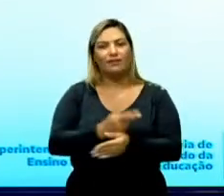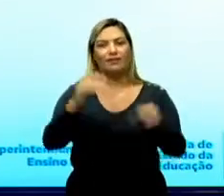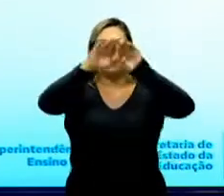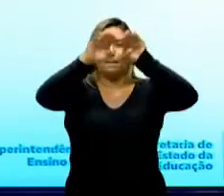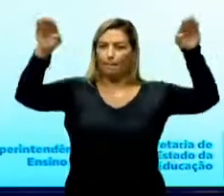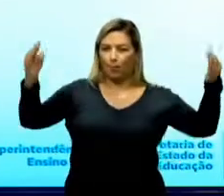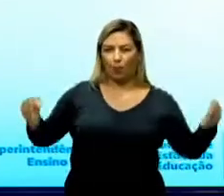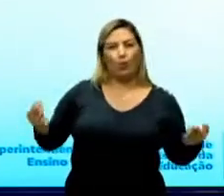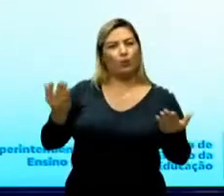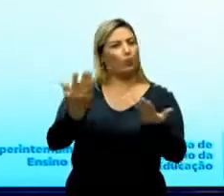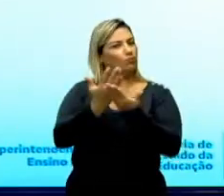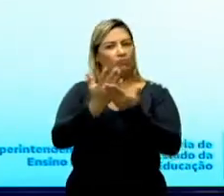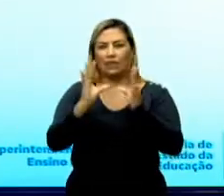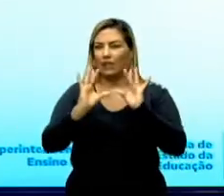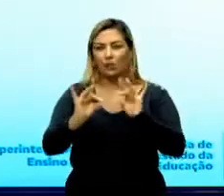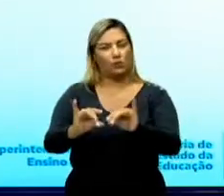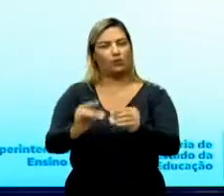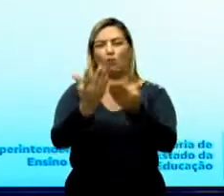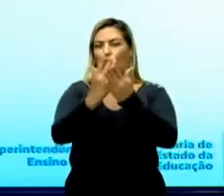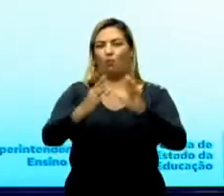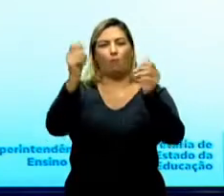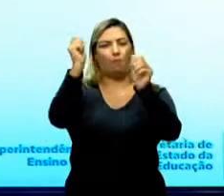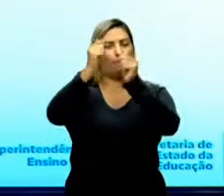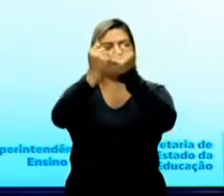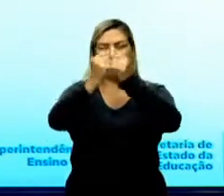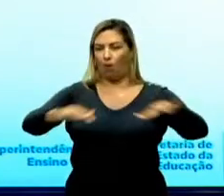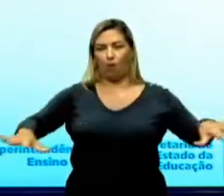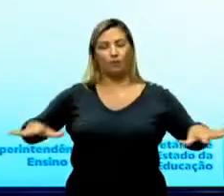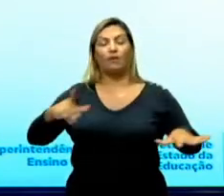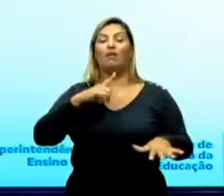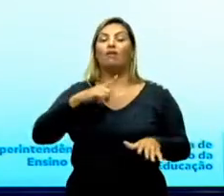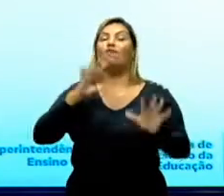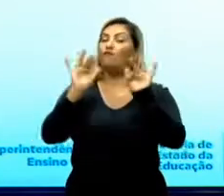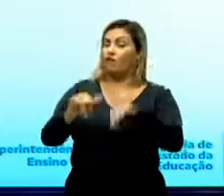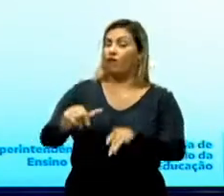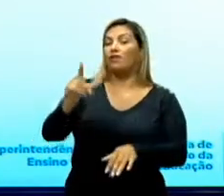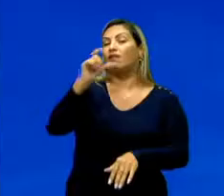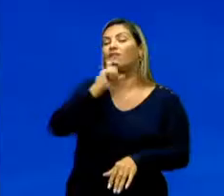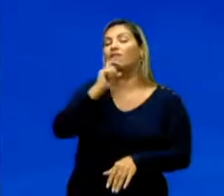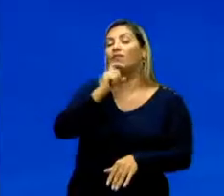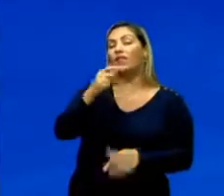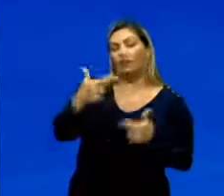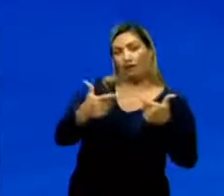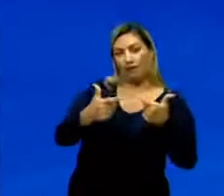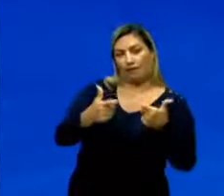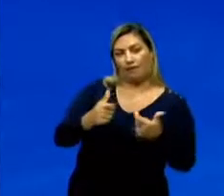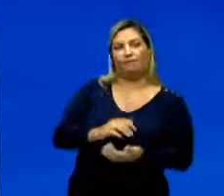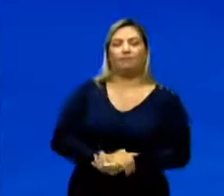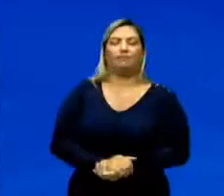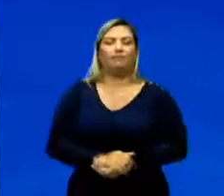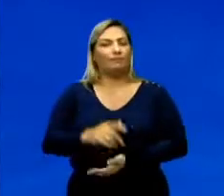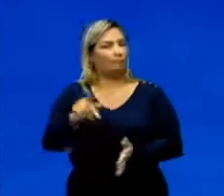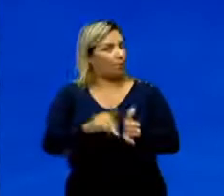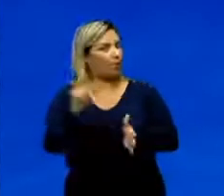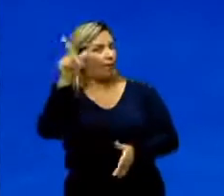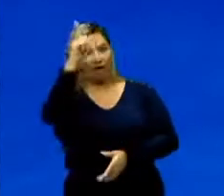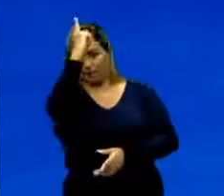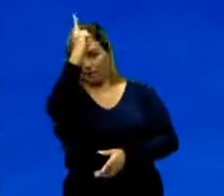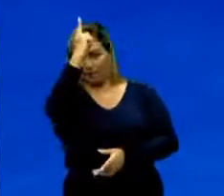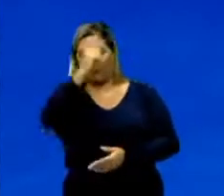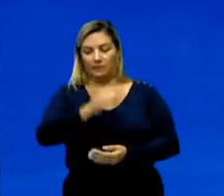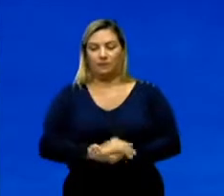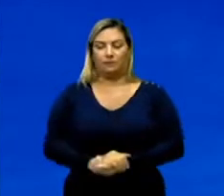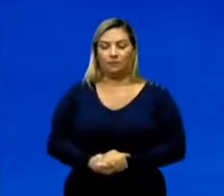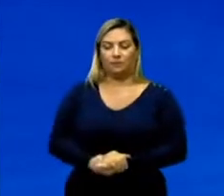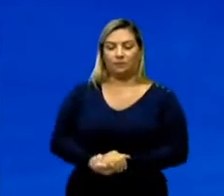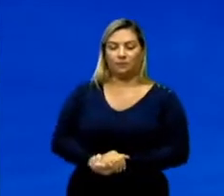da queda e destruição do muro de Berlim, a unificação da Alemanha e o fim da Guerra Fria. Tá bom? Vamos para a